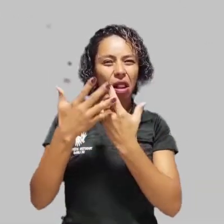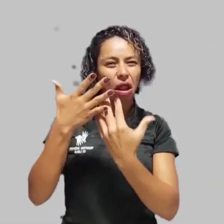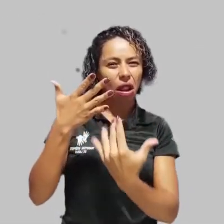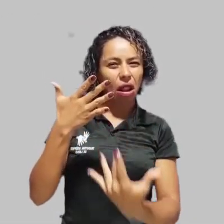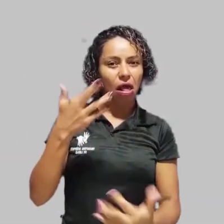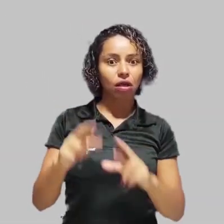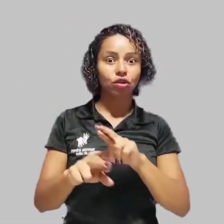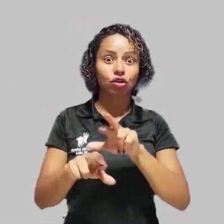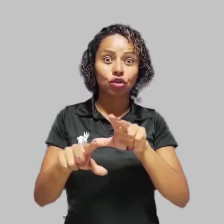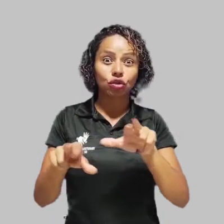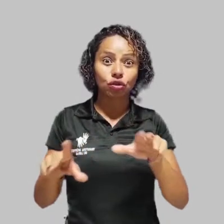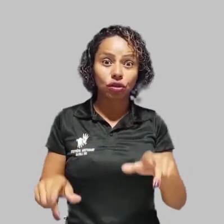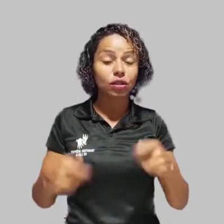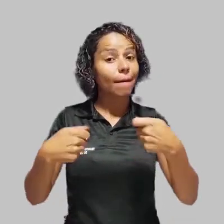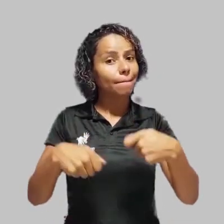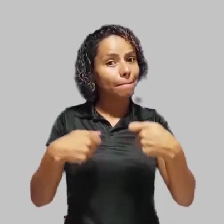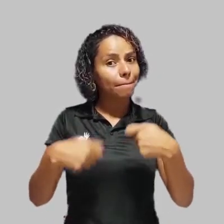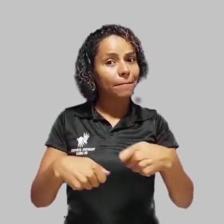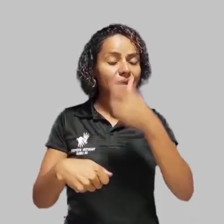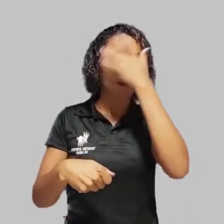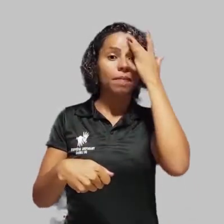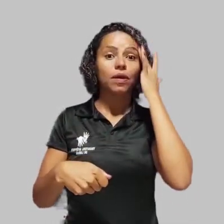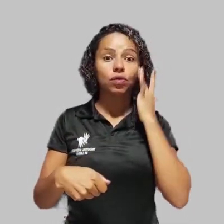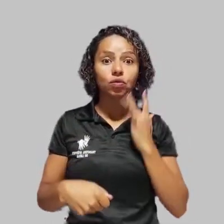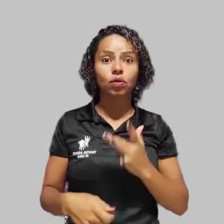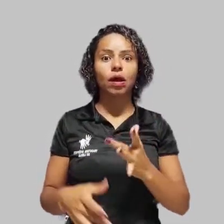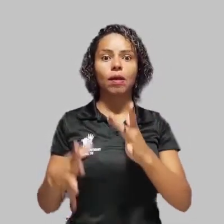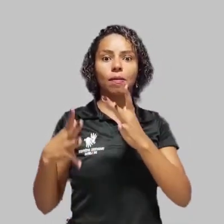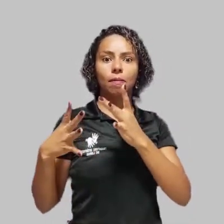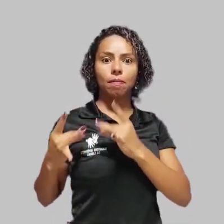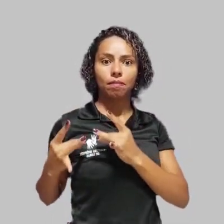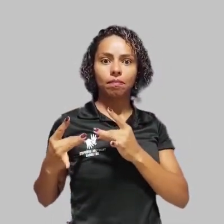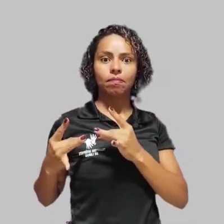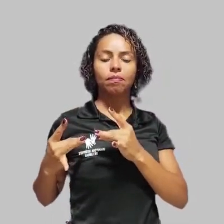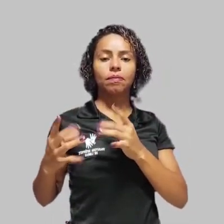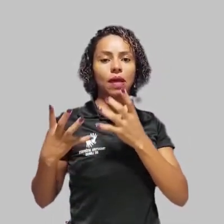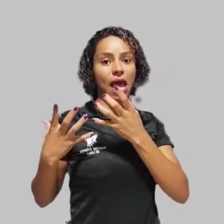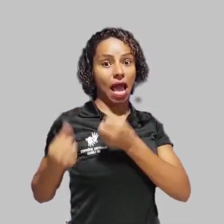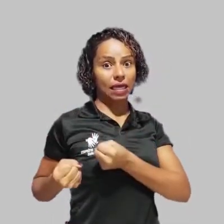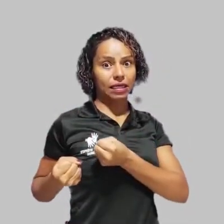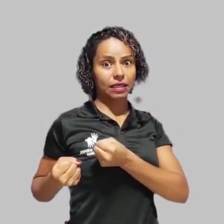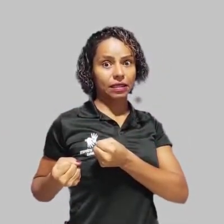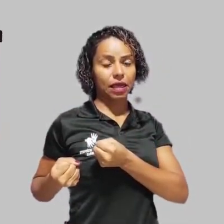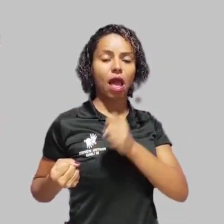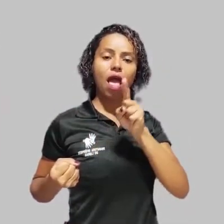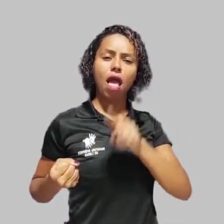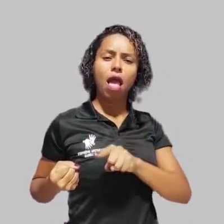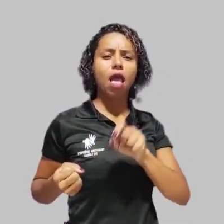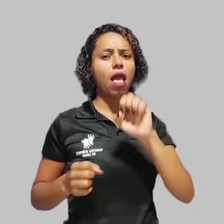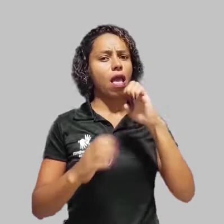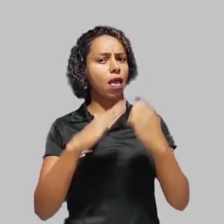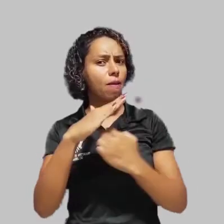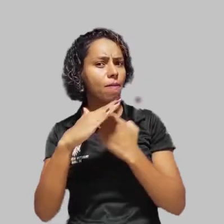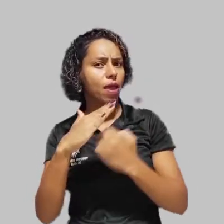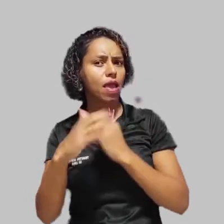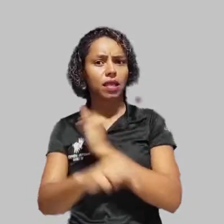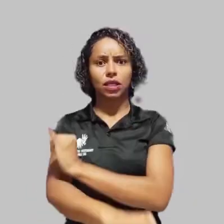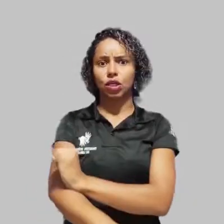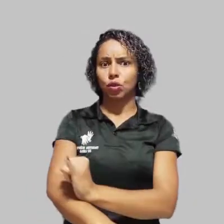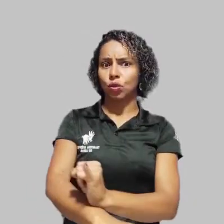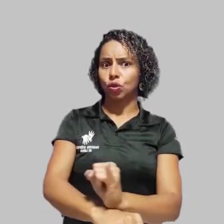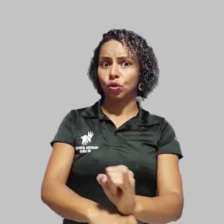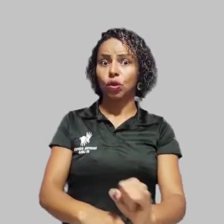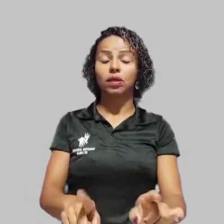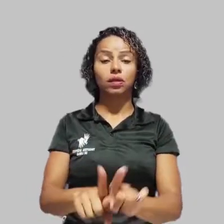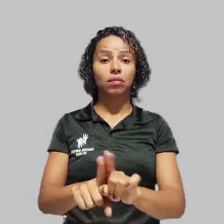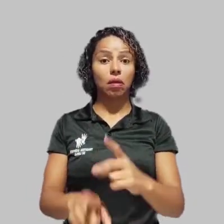série de medidas que devem ser obrigatoriamente adotadas por pessoas, empresas e instituições para